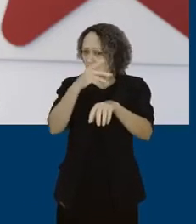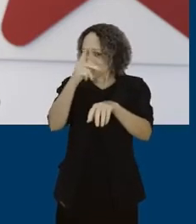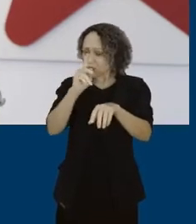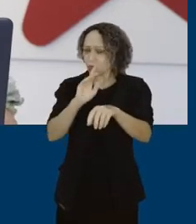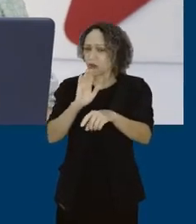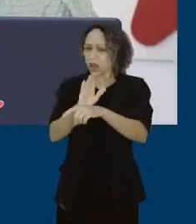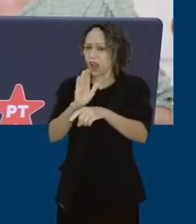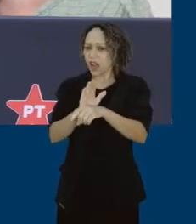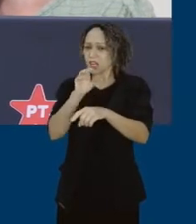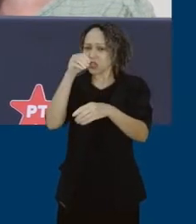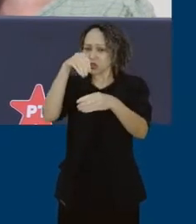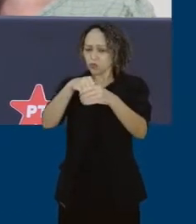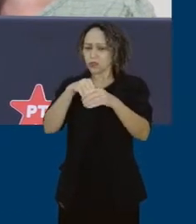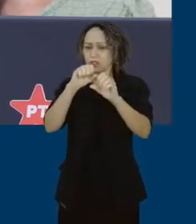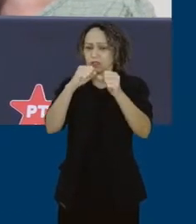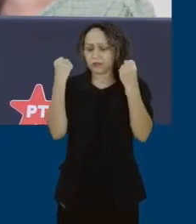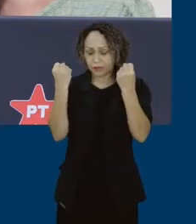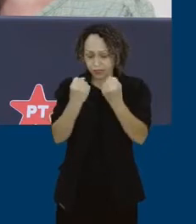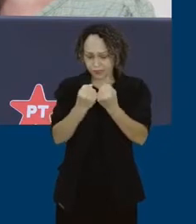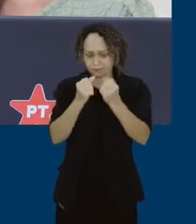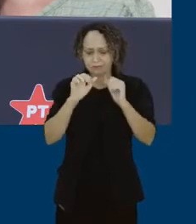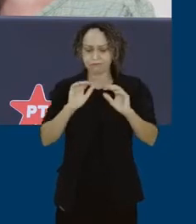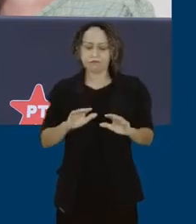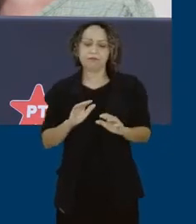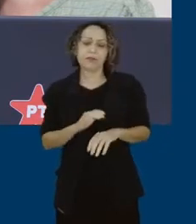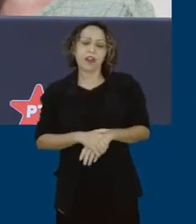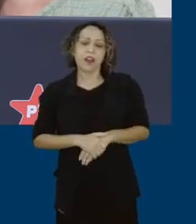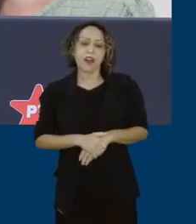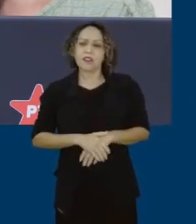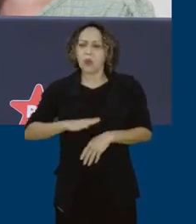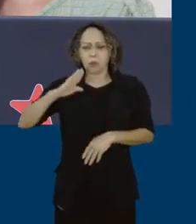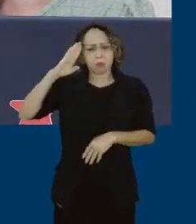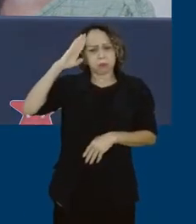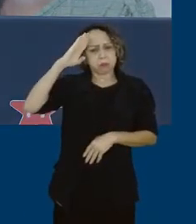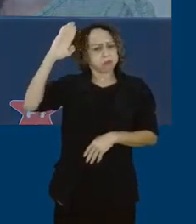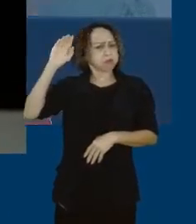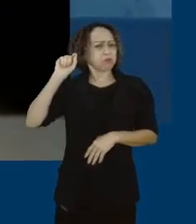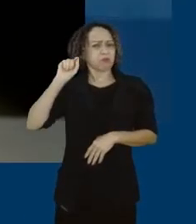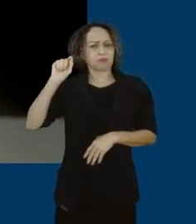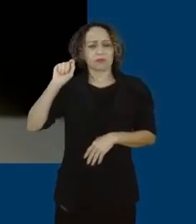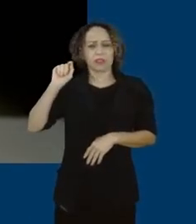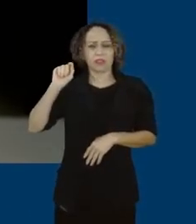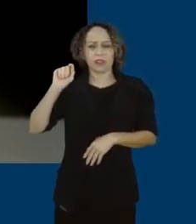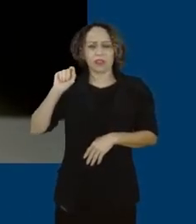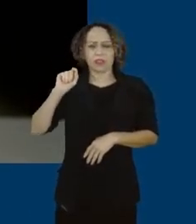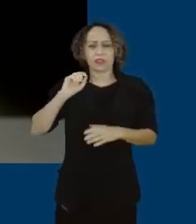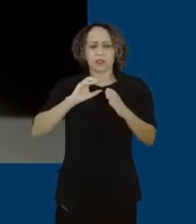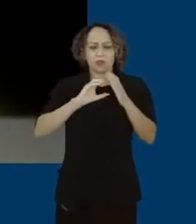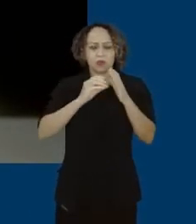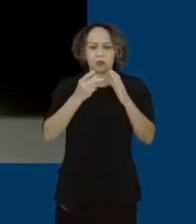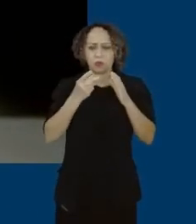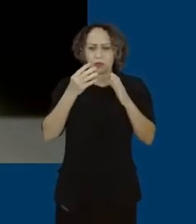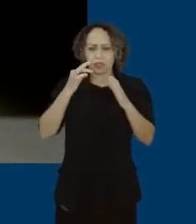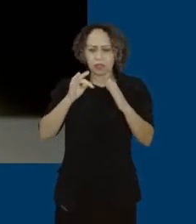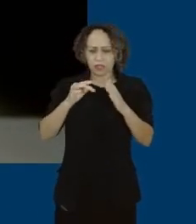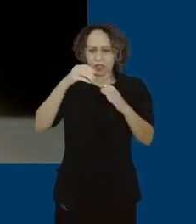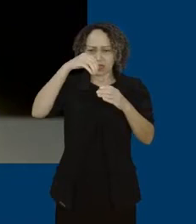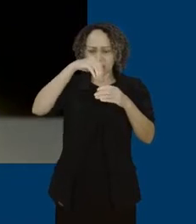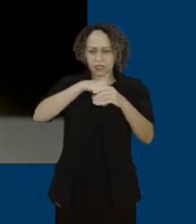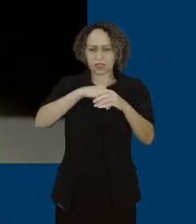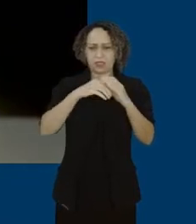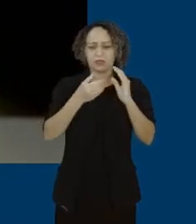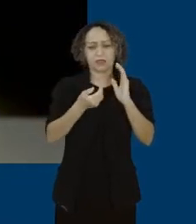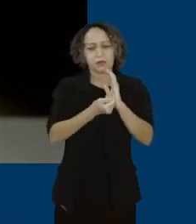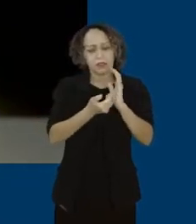Claro, Amanda. É uma prioridade que o Partido dos Trabalhadores tem aqui na Câmara, deputados, e teve também no governo do presidente